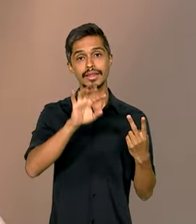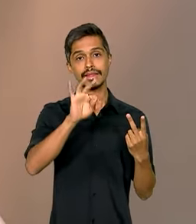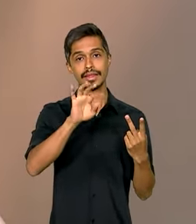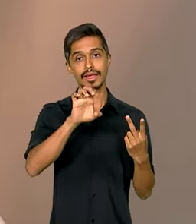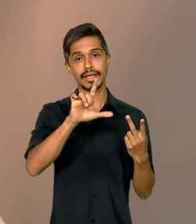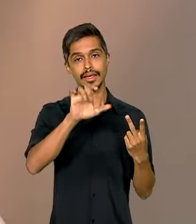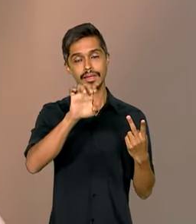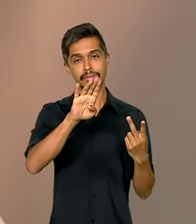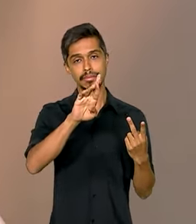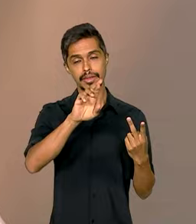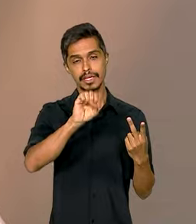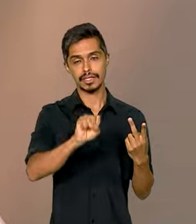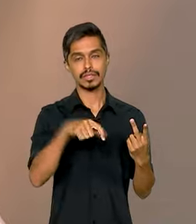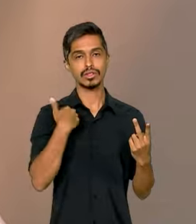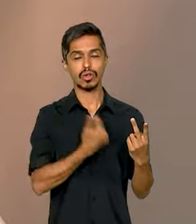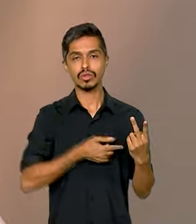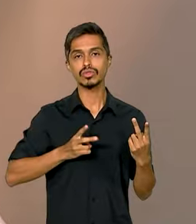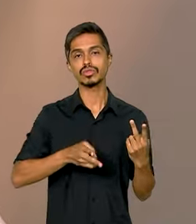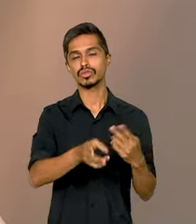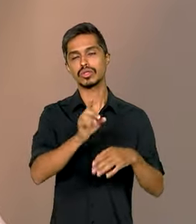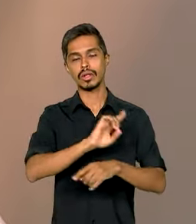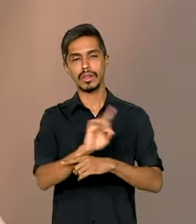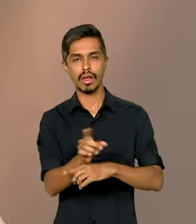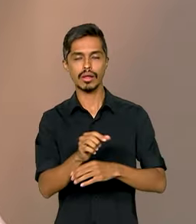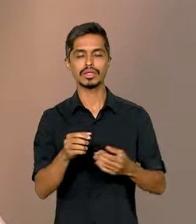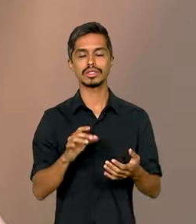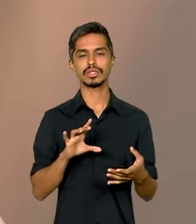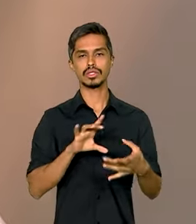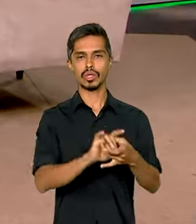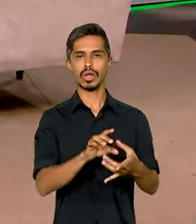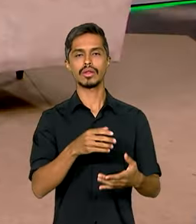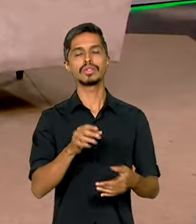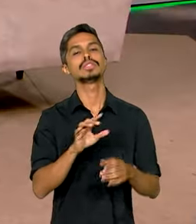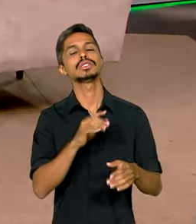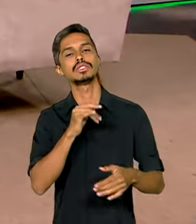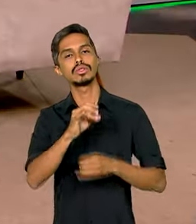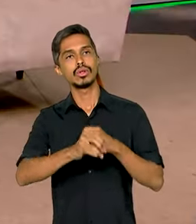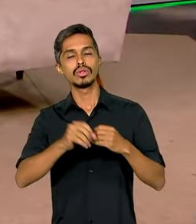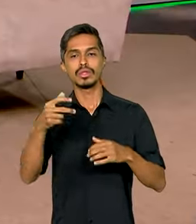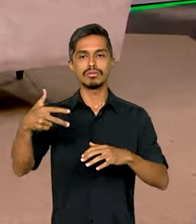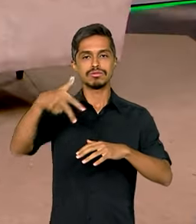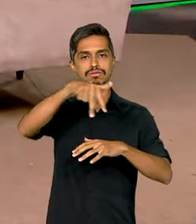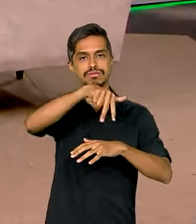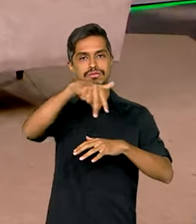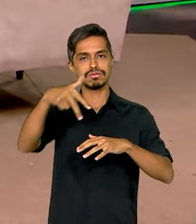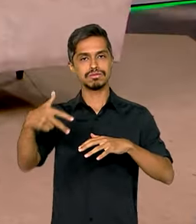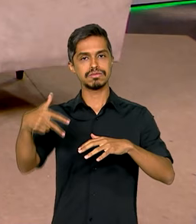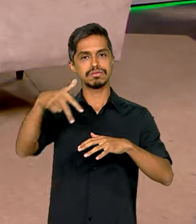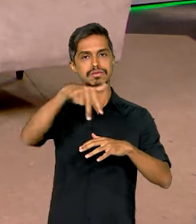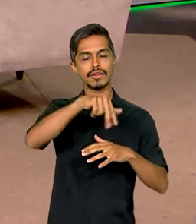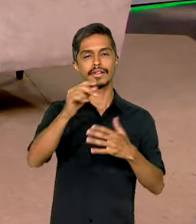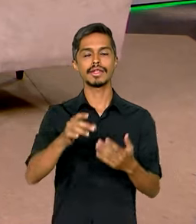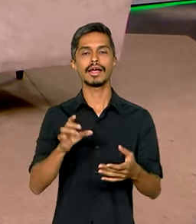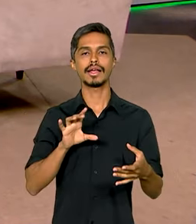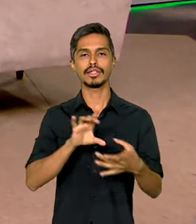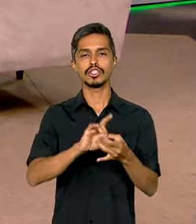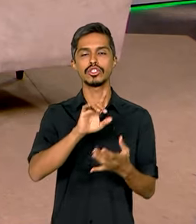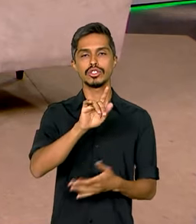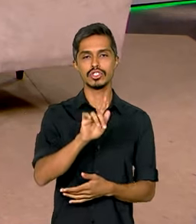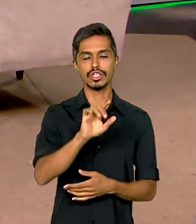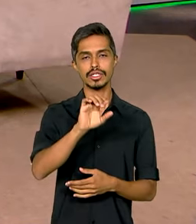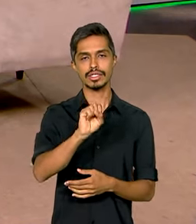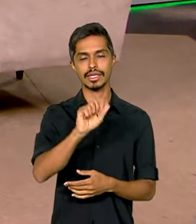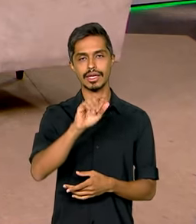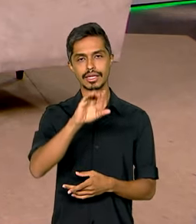gente continuar provendo inclusão digital, conectividade através do satélite geostacionário, atendendo o GESAC. Nós